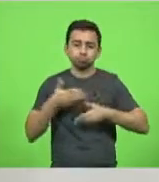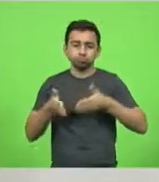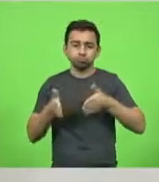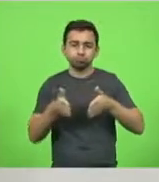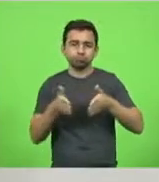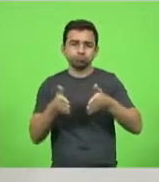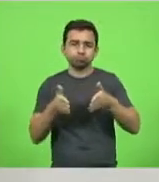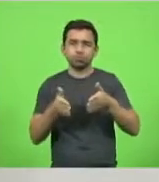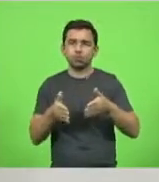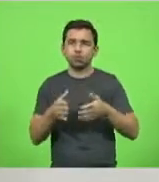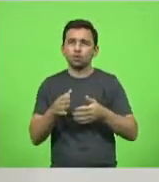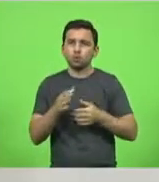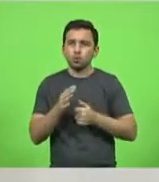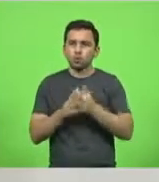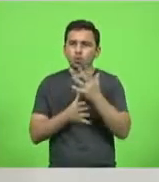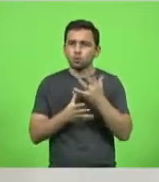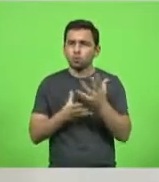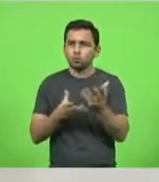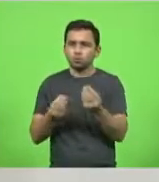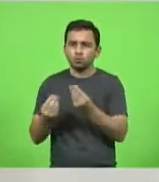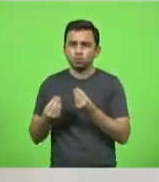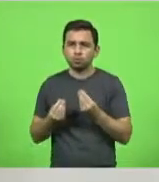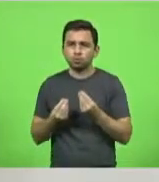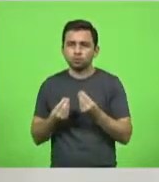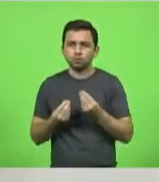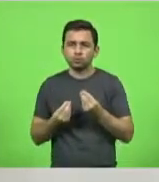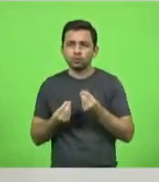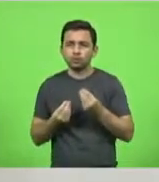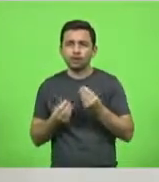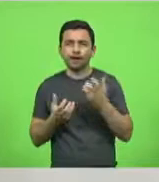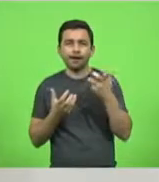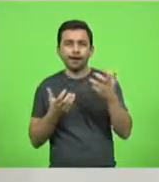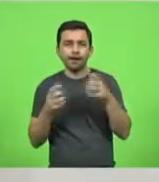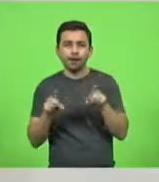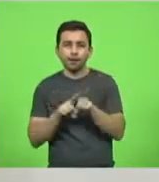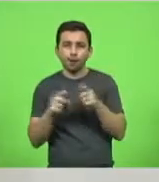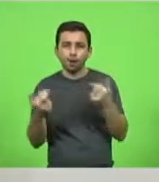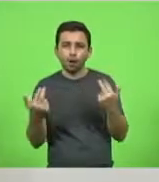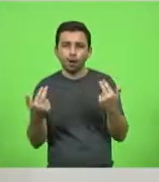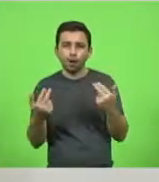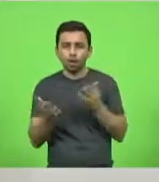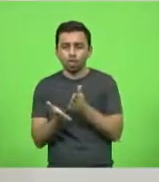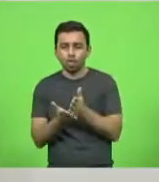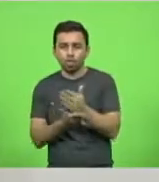que se utilizaram dessa bandeira se desvirtuaram no caminho, o é normal,